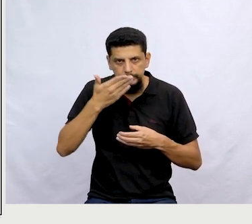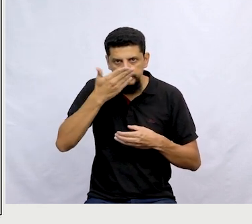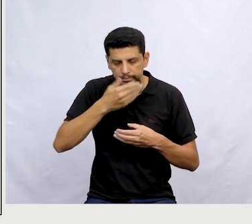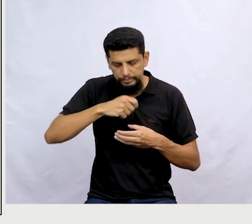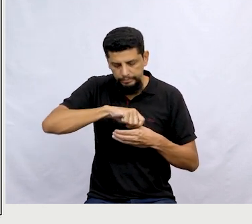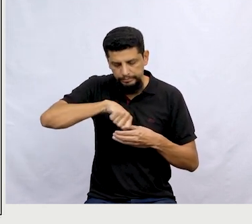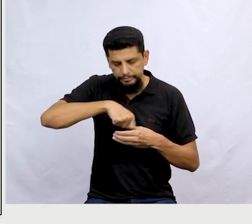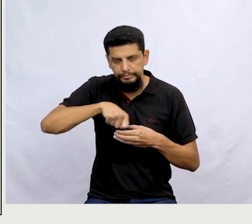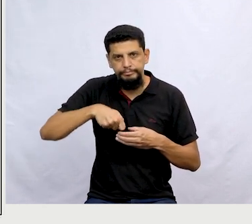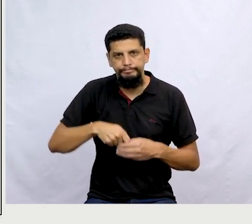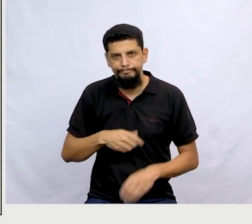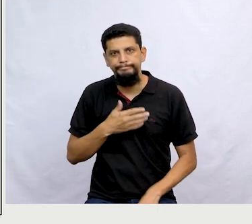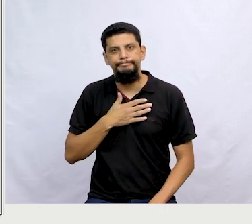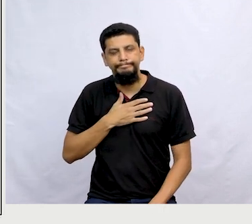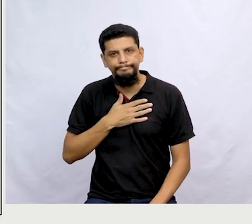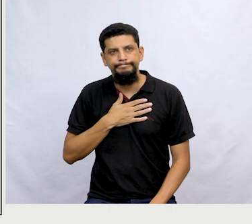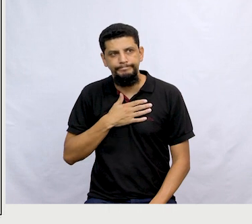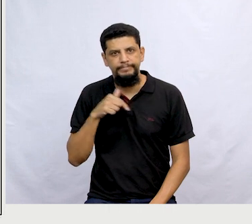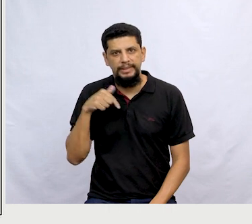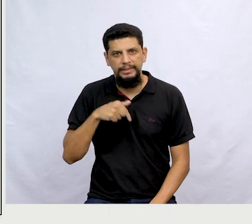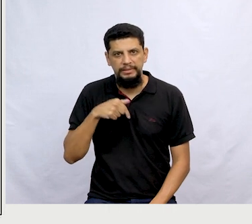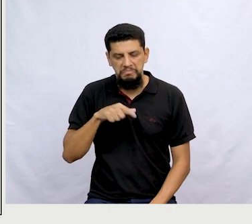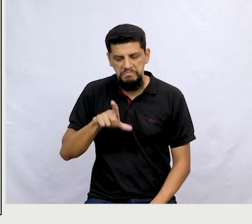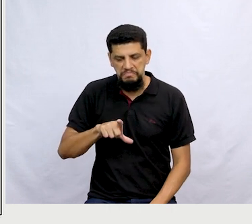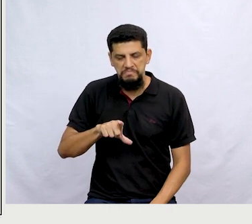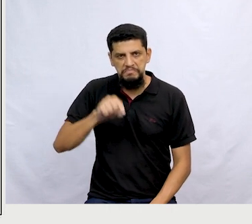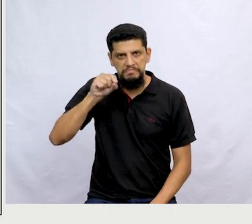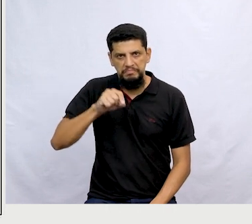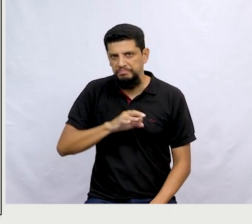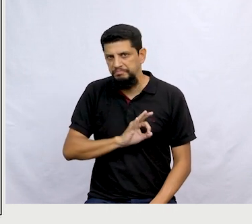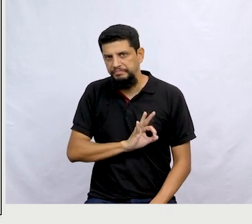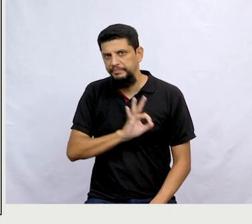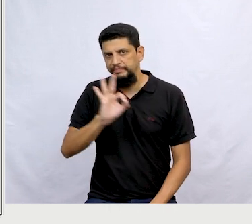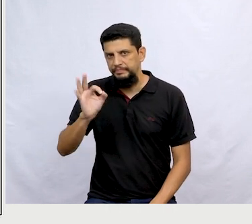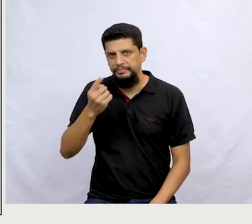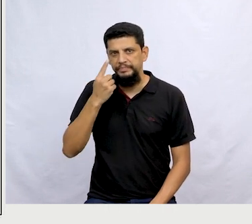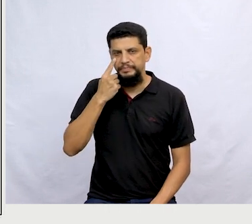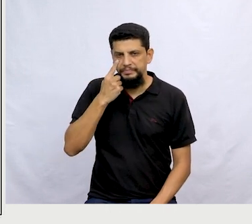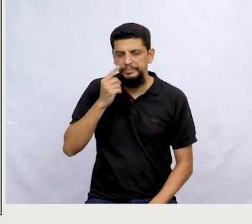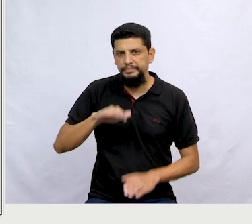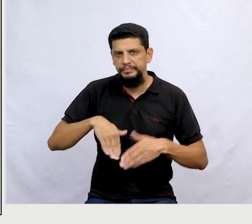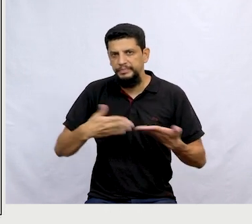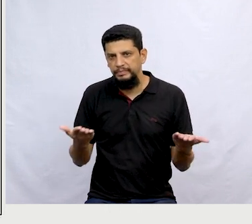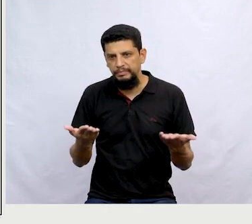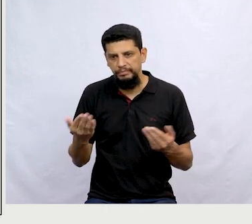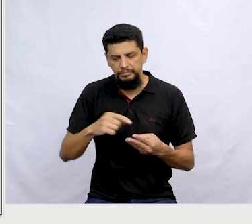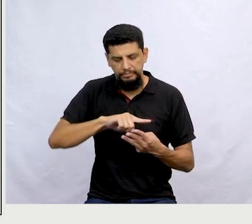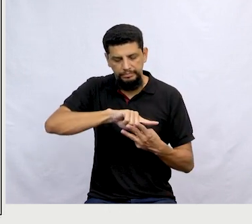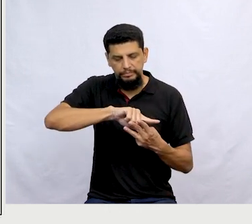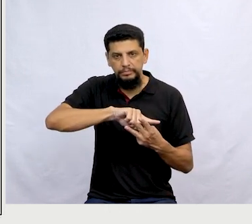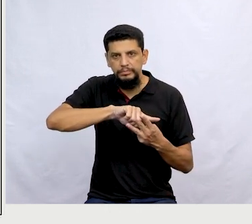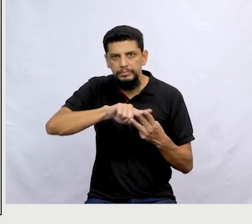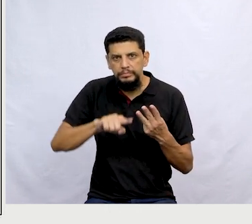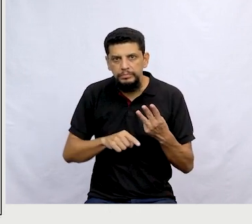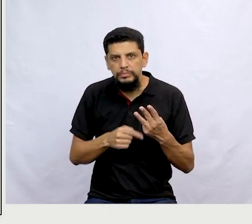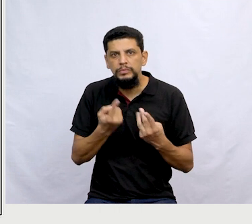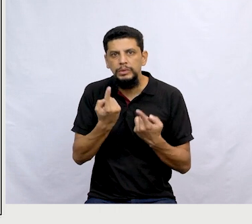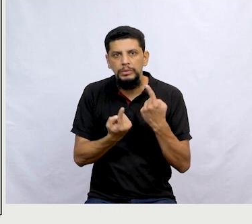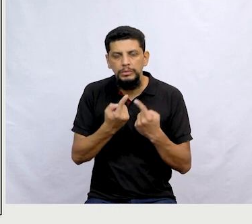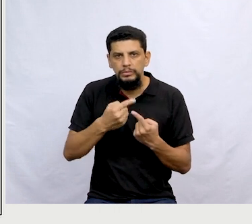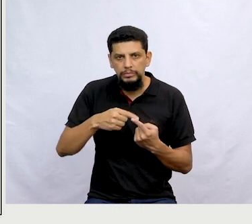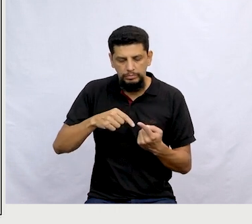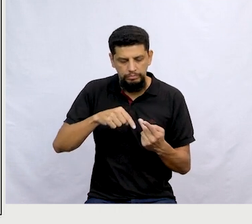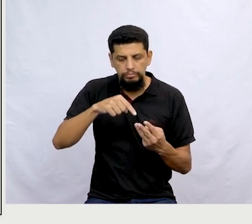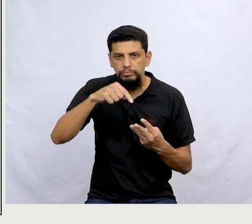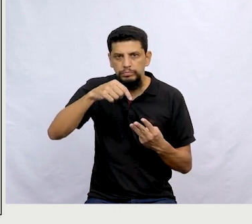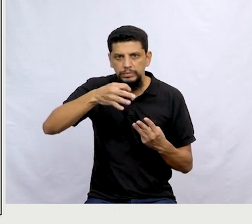recheado. Hum, esse é uma boa opção também, hein? Olha. Mas, então. Mas vamos ficar, então, com qual? A história